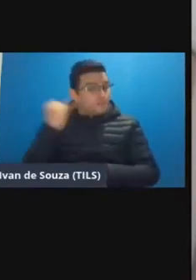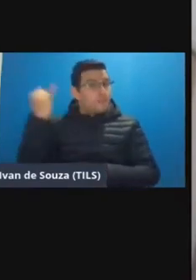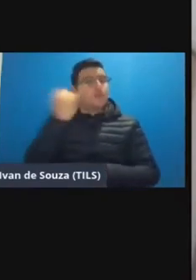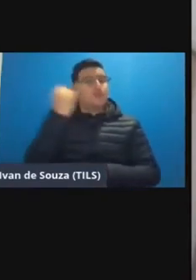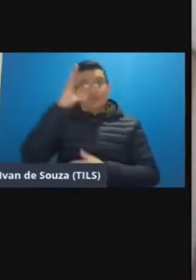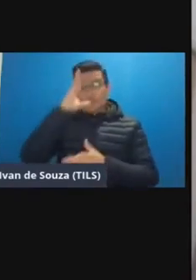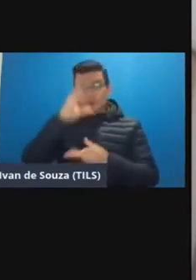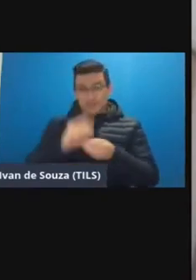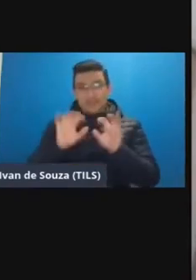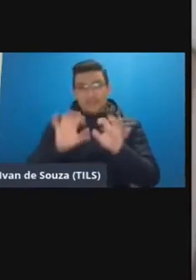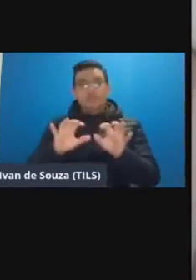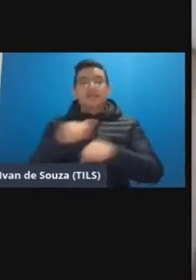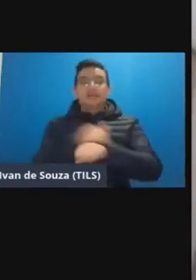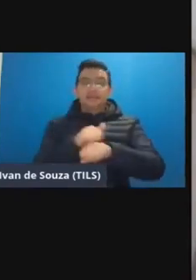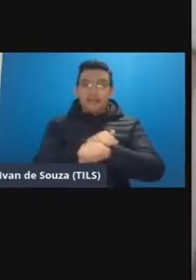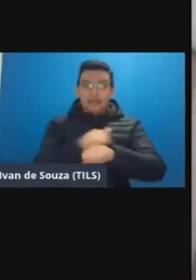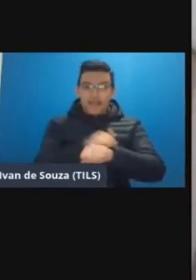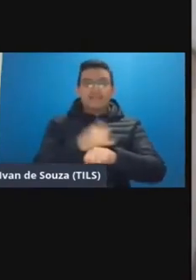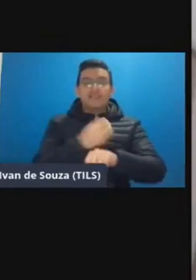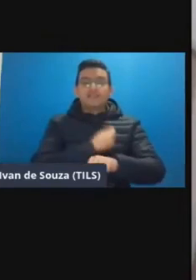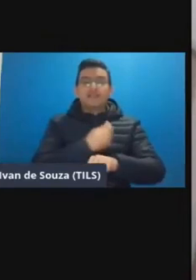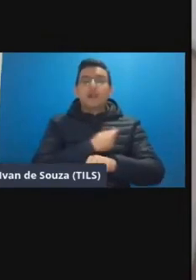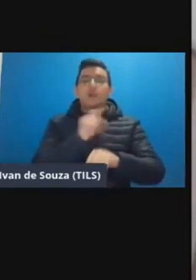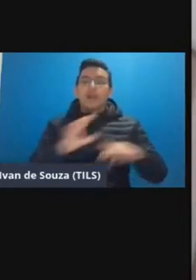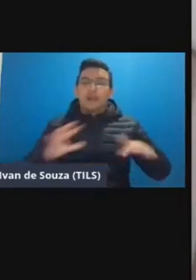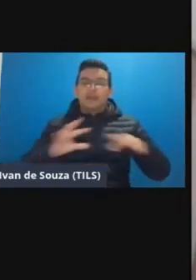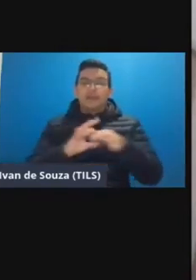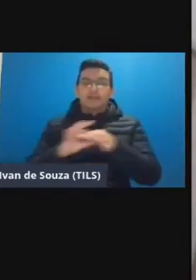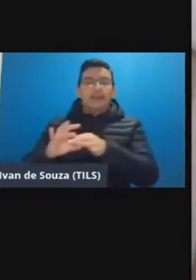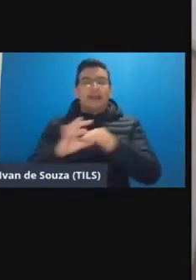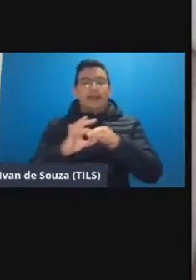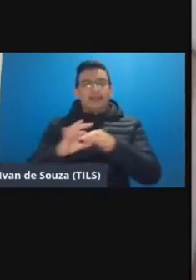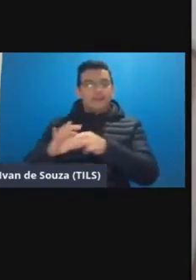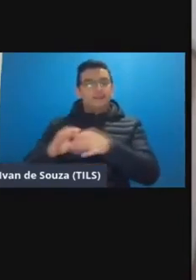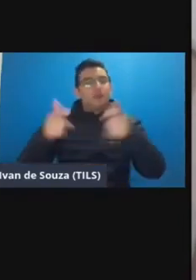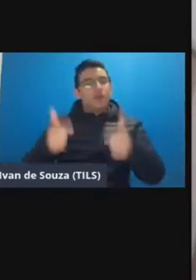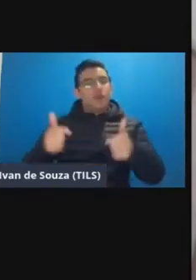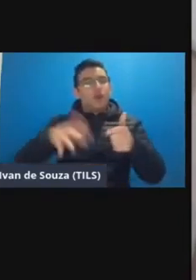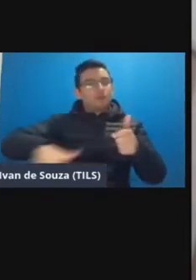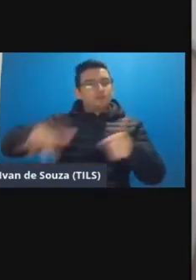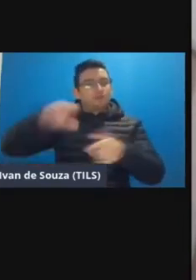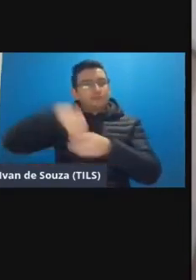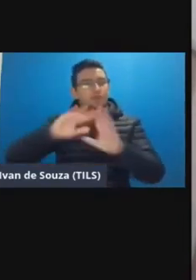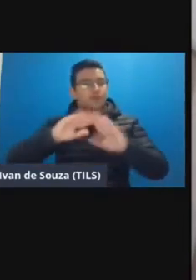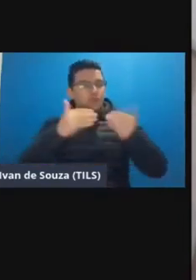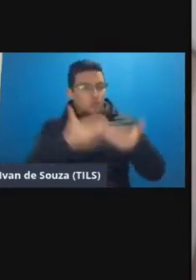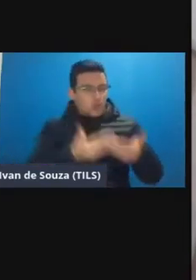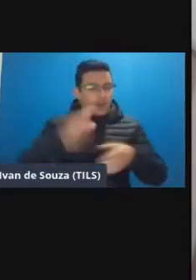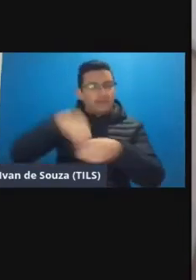no local físico da escola da